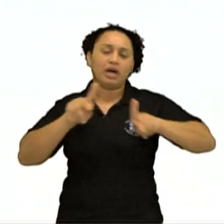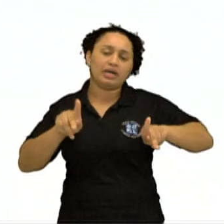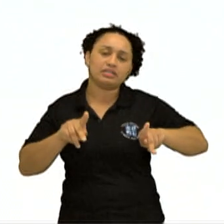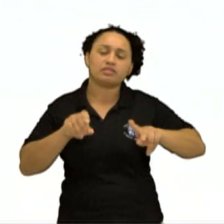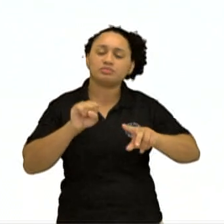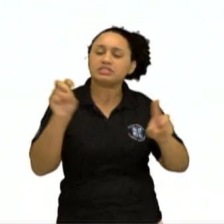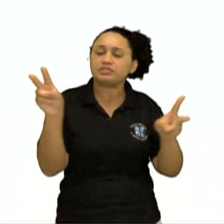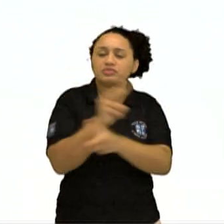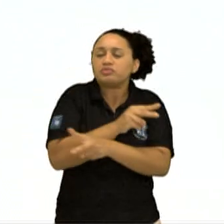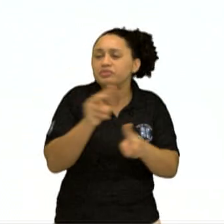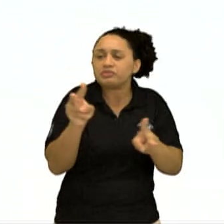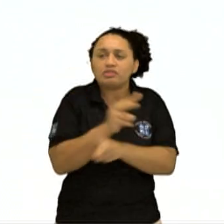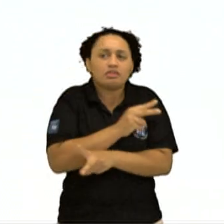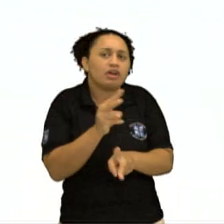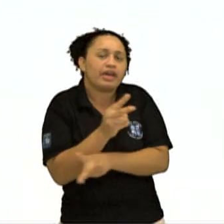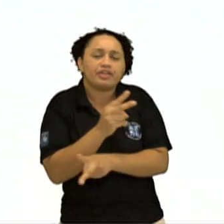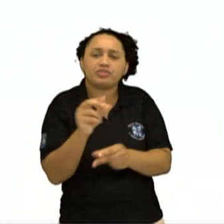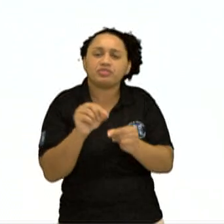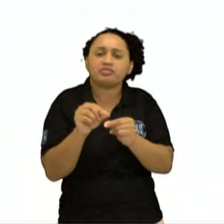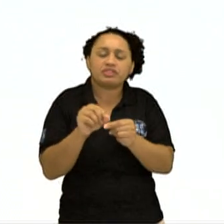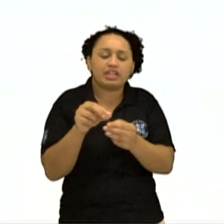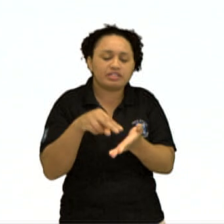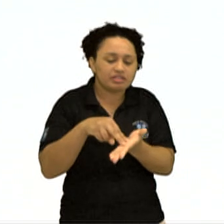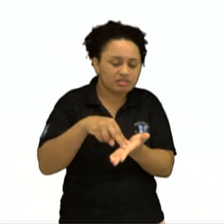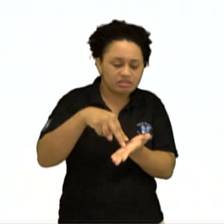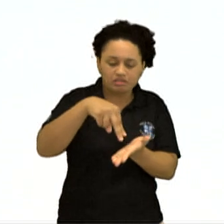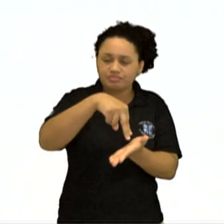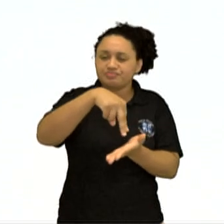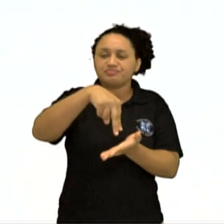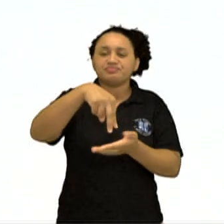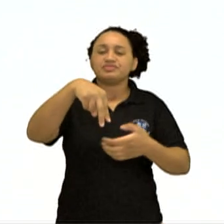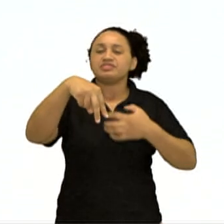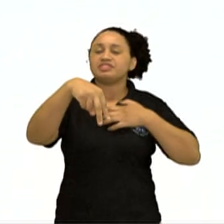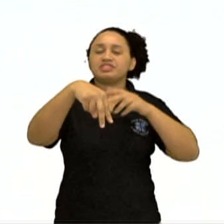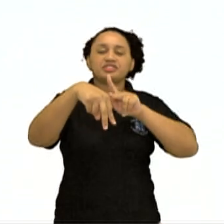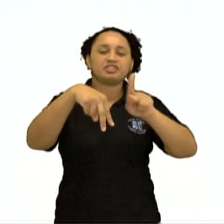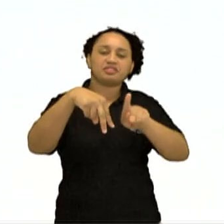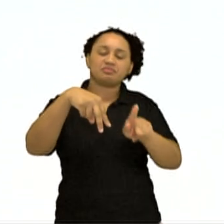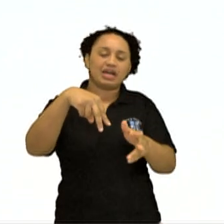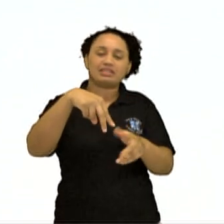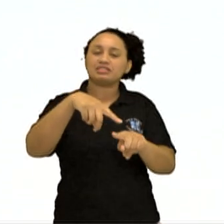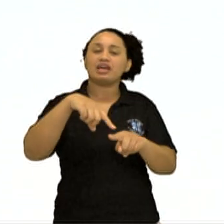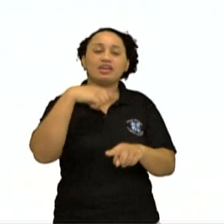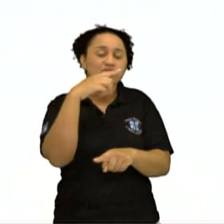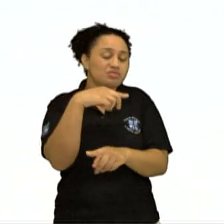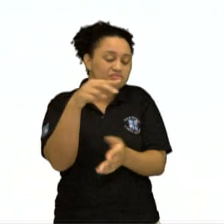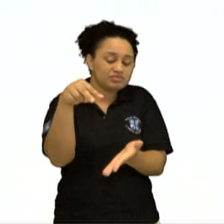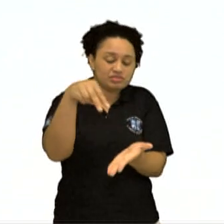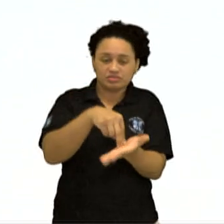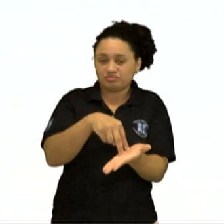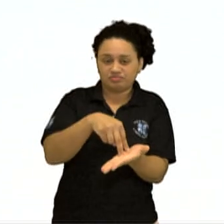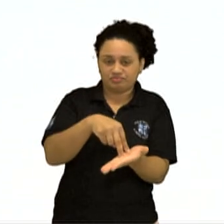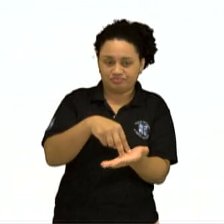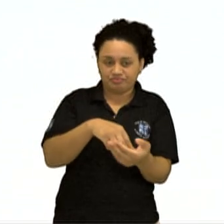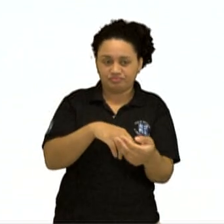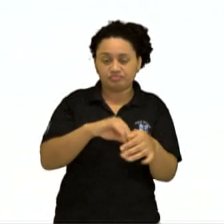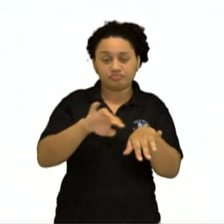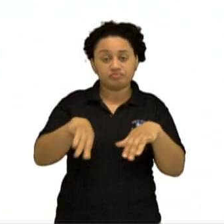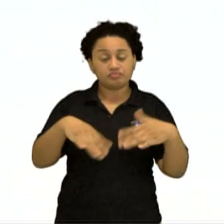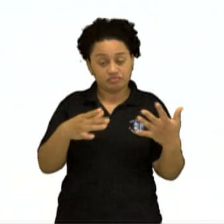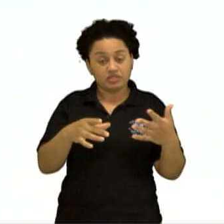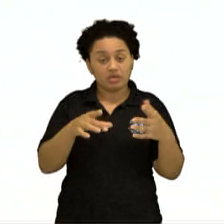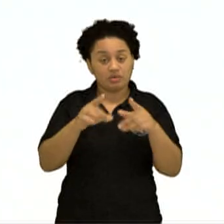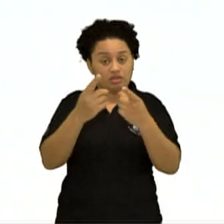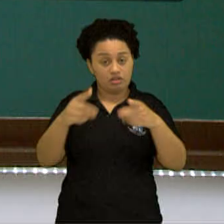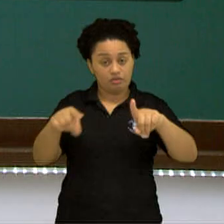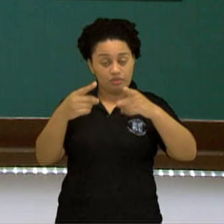arrancasse meus pés do chão, onde eu já não me enterro mais. Então, é uma música de